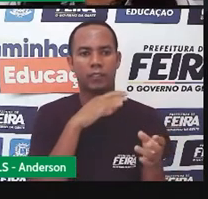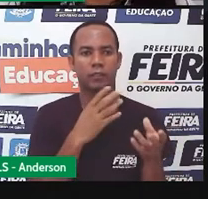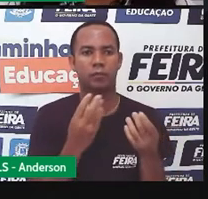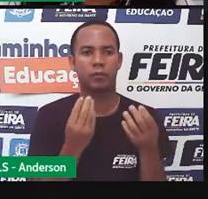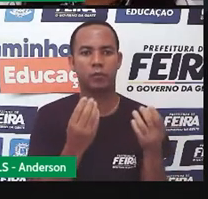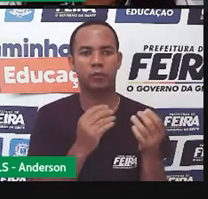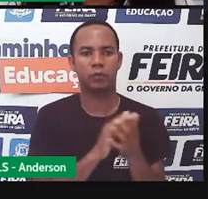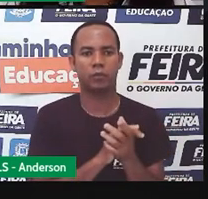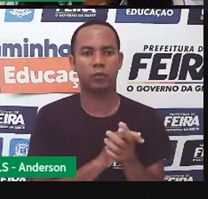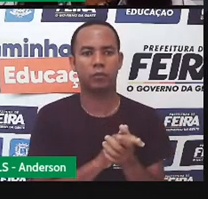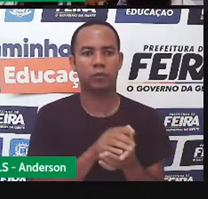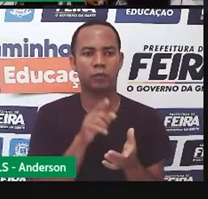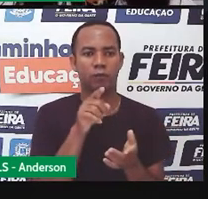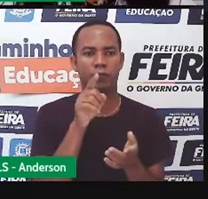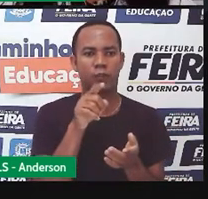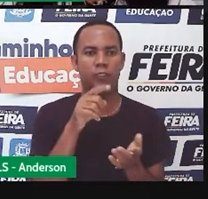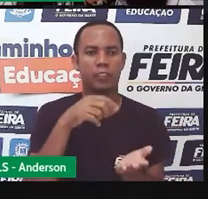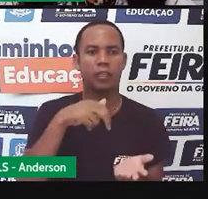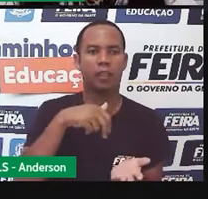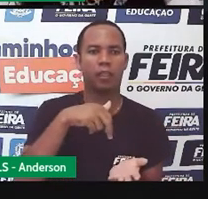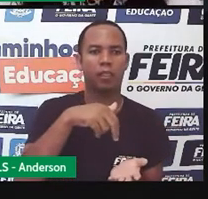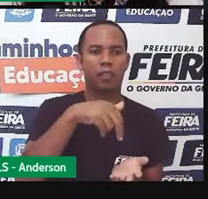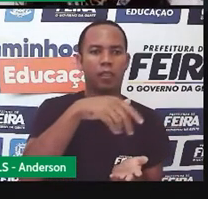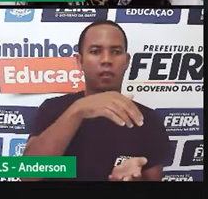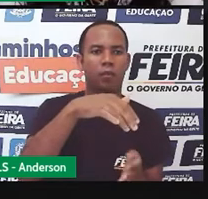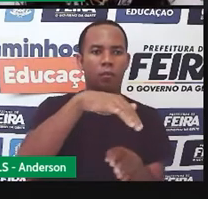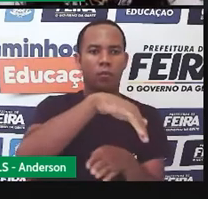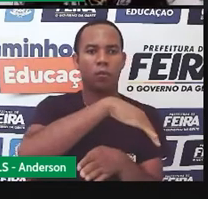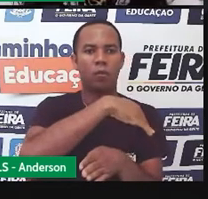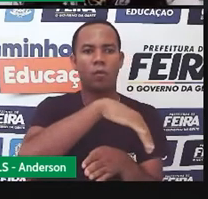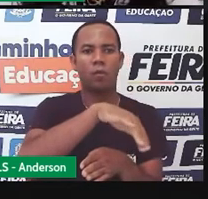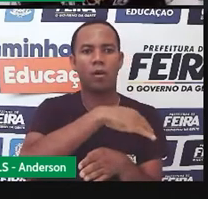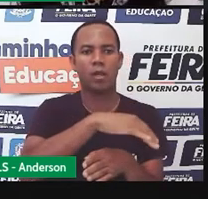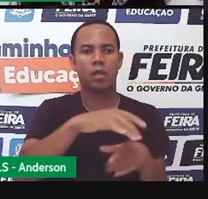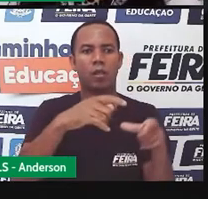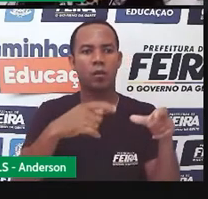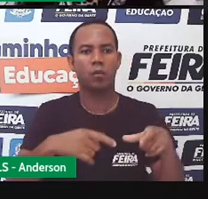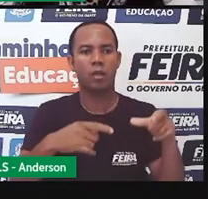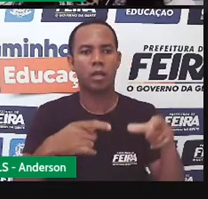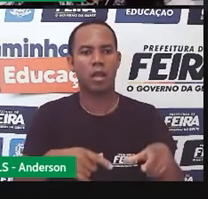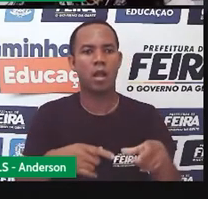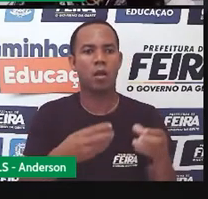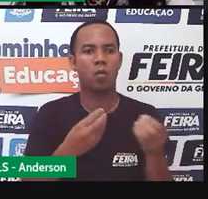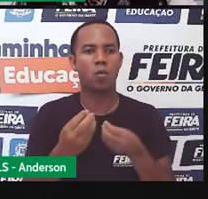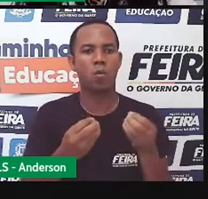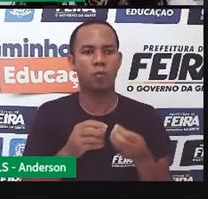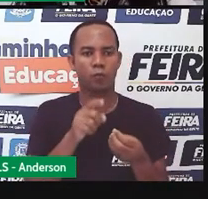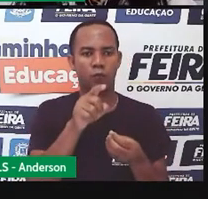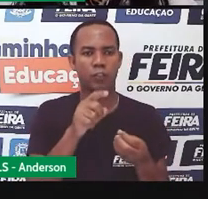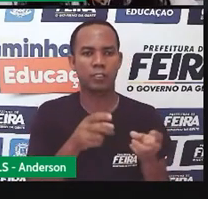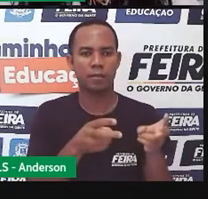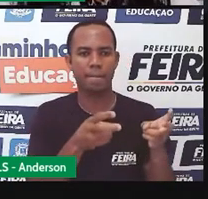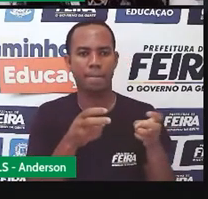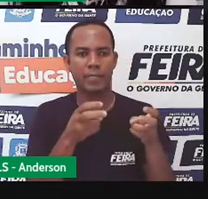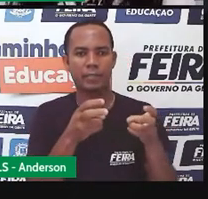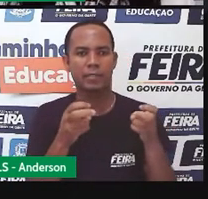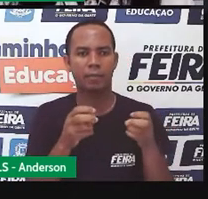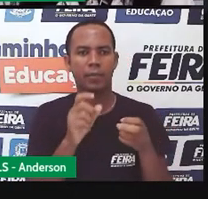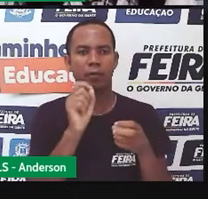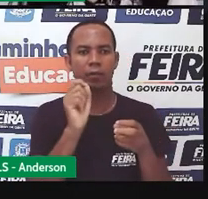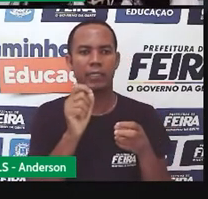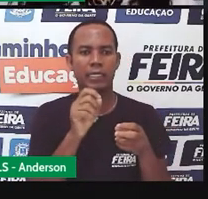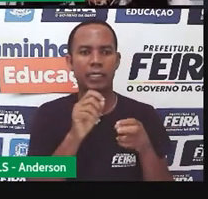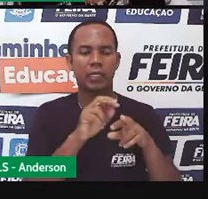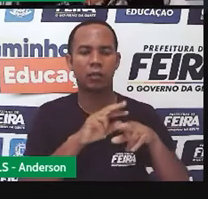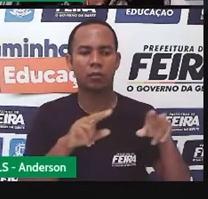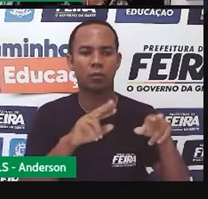Você andando pelas suas ruas, as ruas do seu bairro, você pode observar coisas que necessitariam